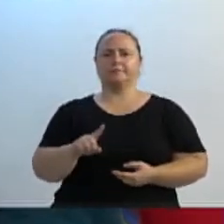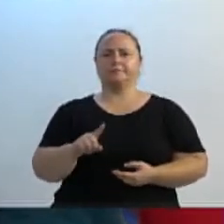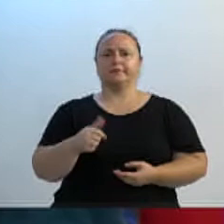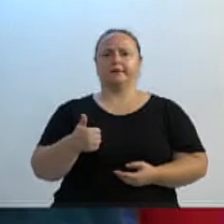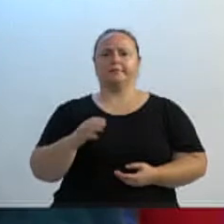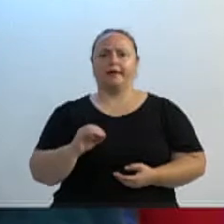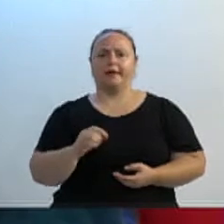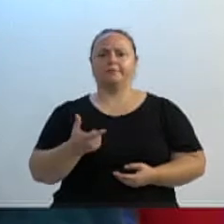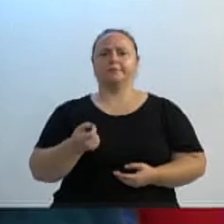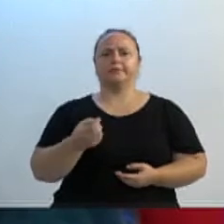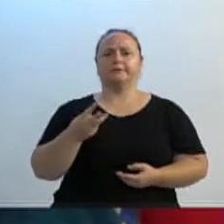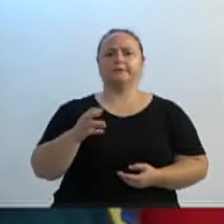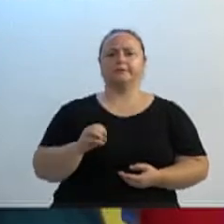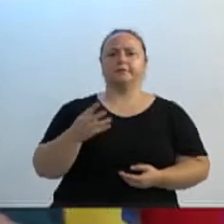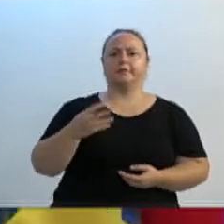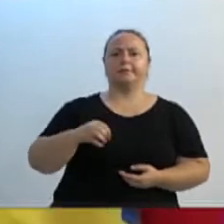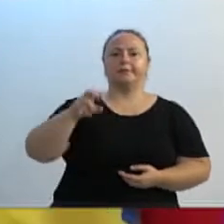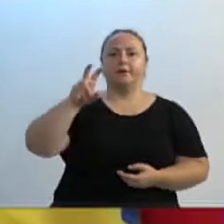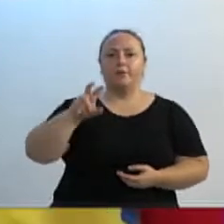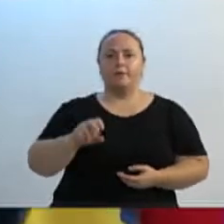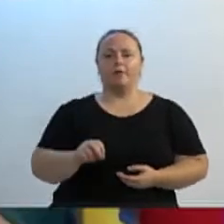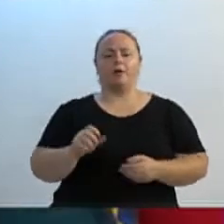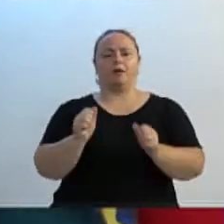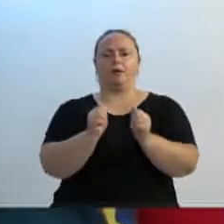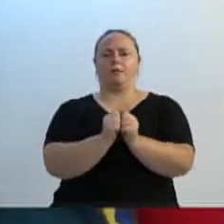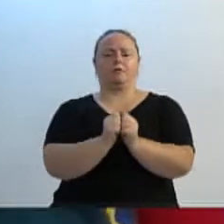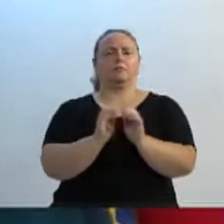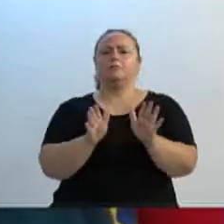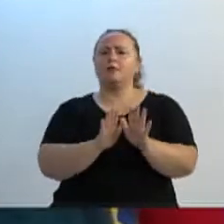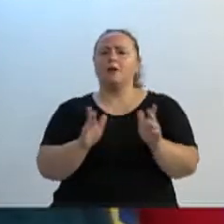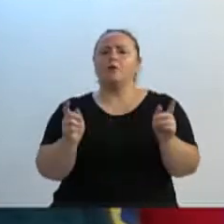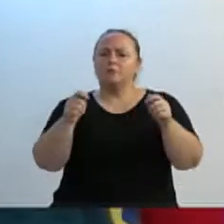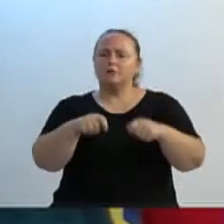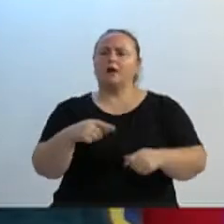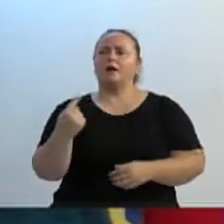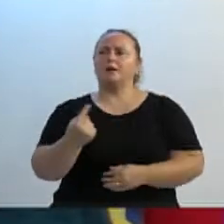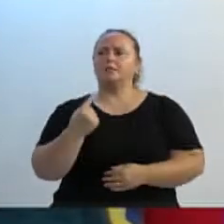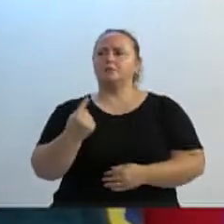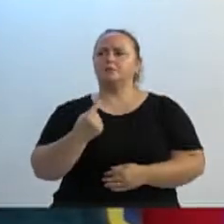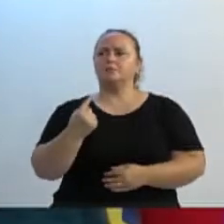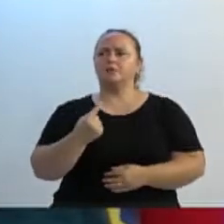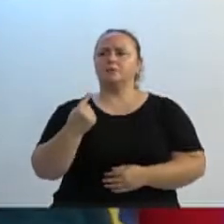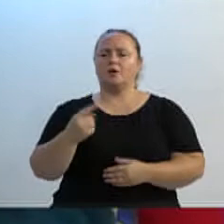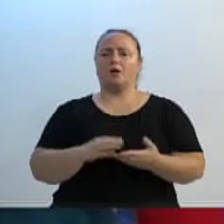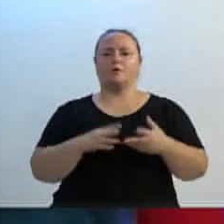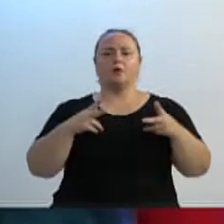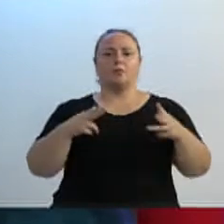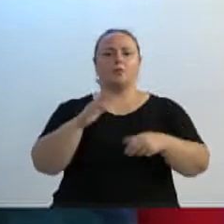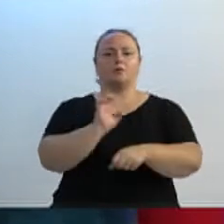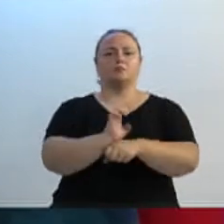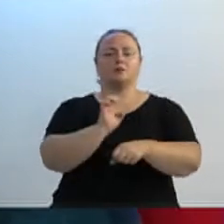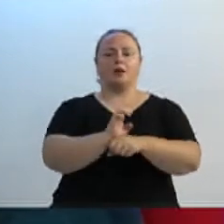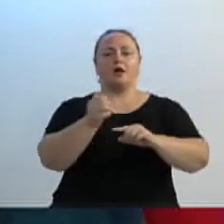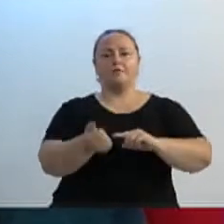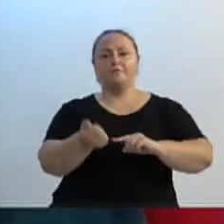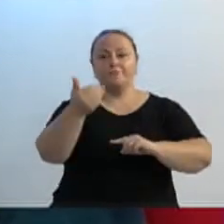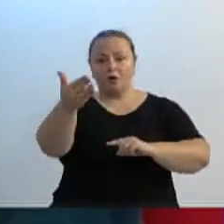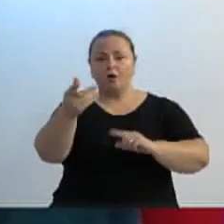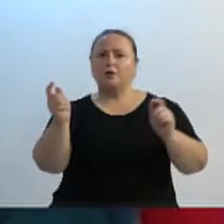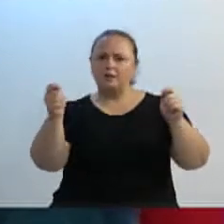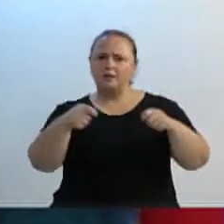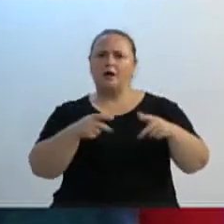alunos juntos. Pode ser individual, como alguns clubes fora do Estado têm feito. E eles